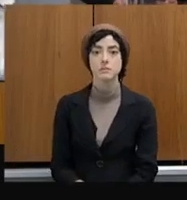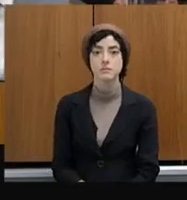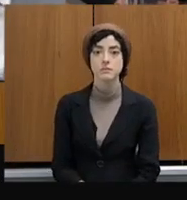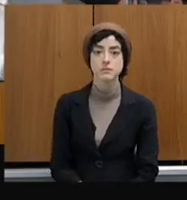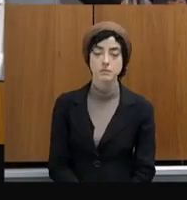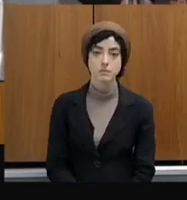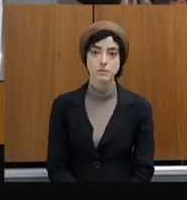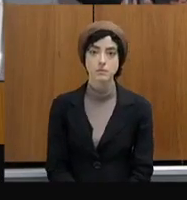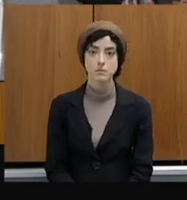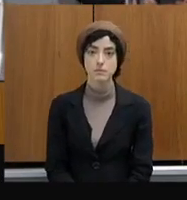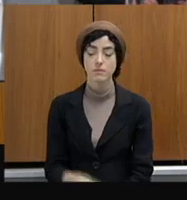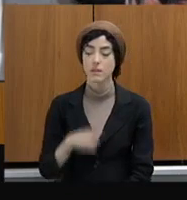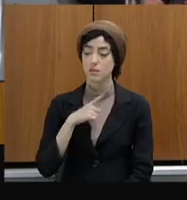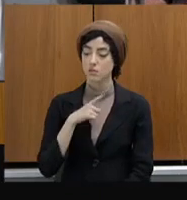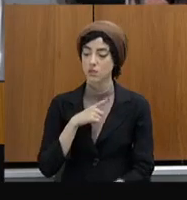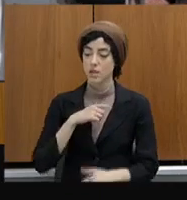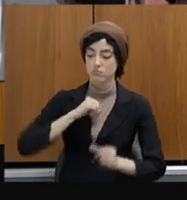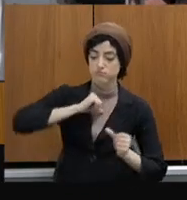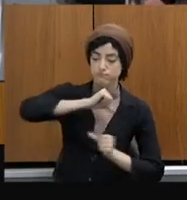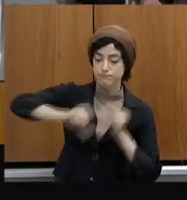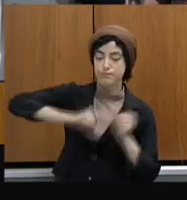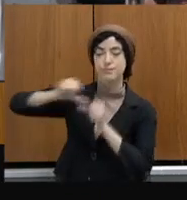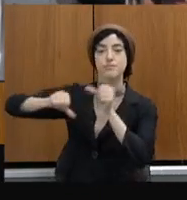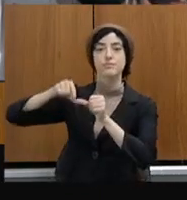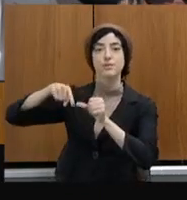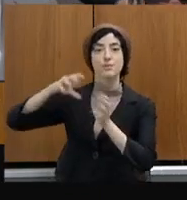também vale a pena ir lá para conhecer.